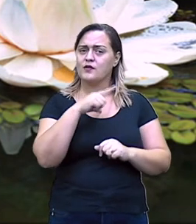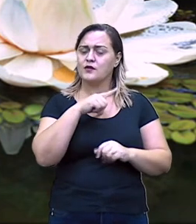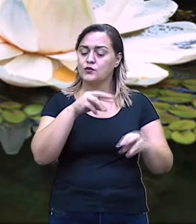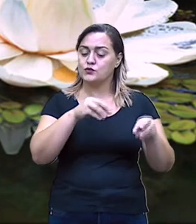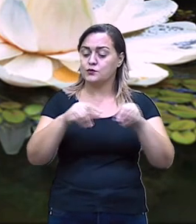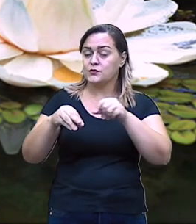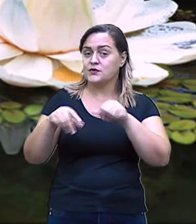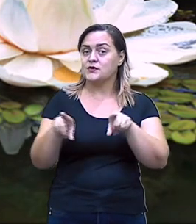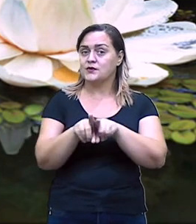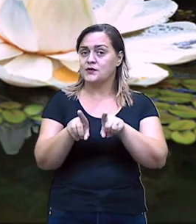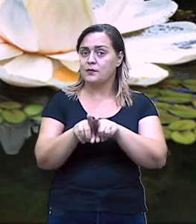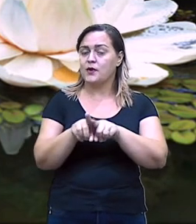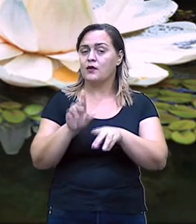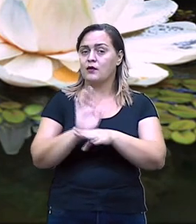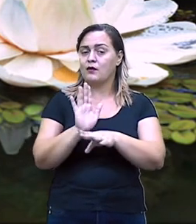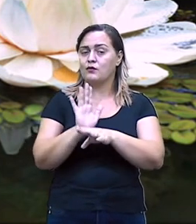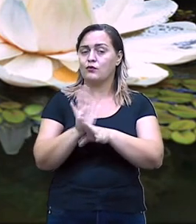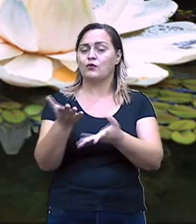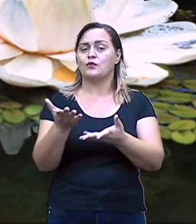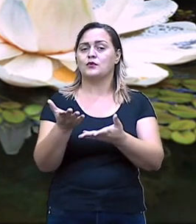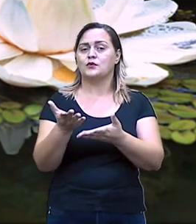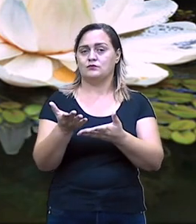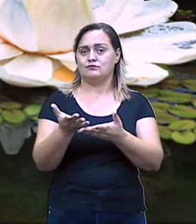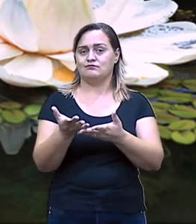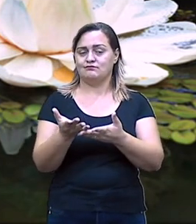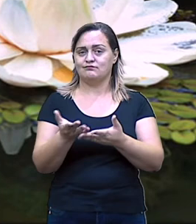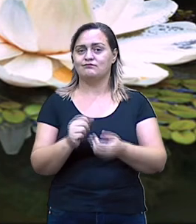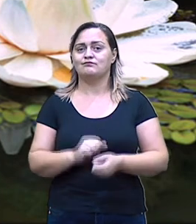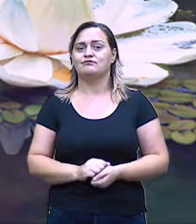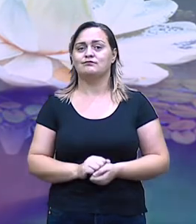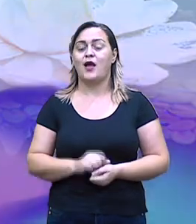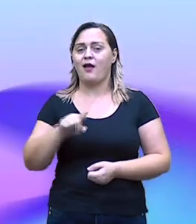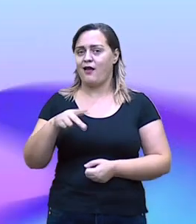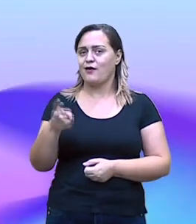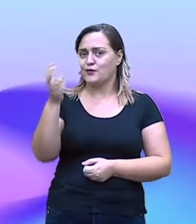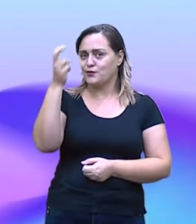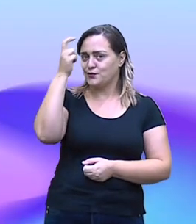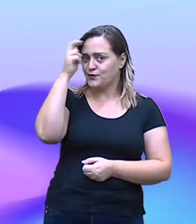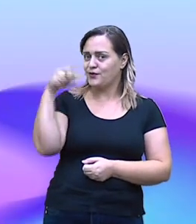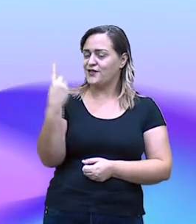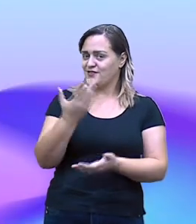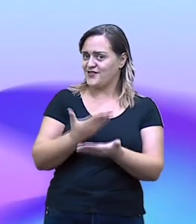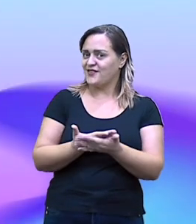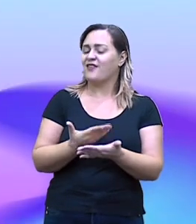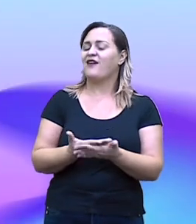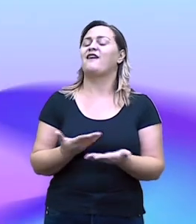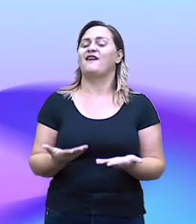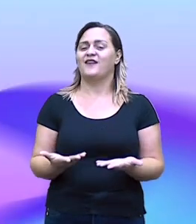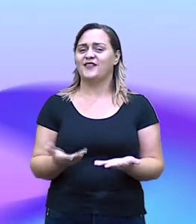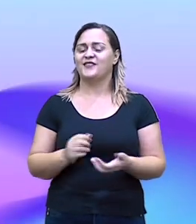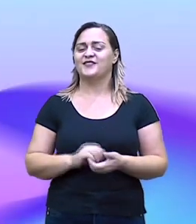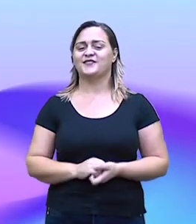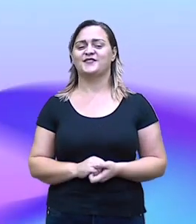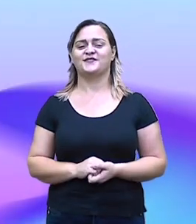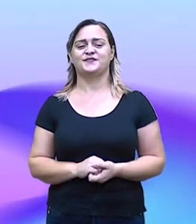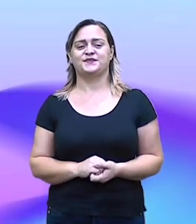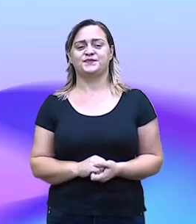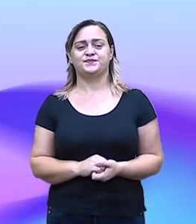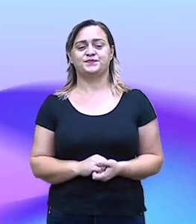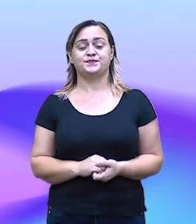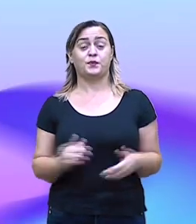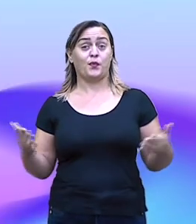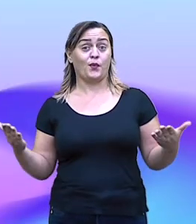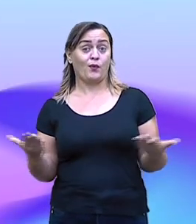semente é comestível. Pouco de cultura também aqui na nossa aula, estudante. E assim, encerramos a nossa